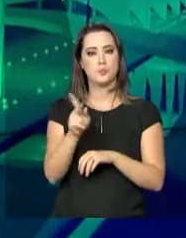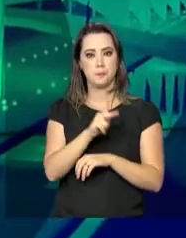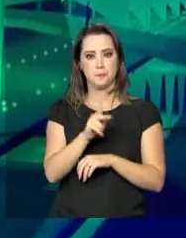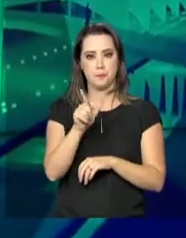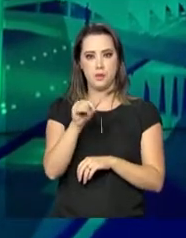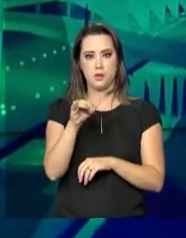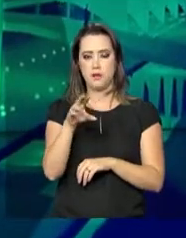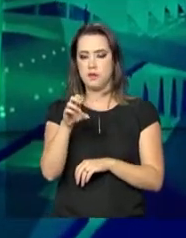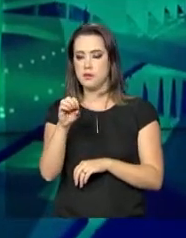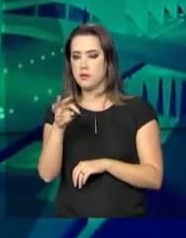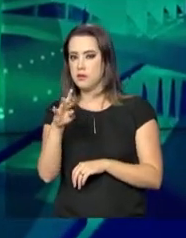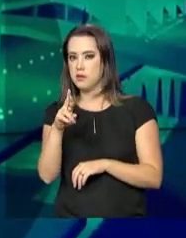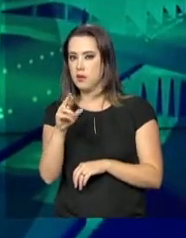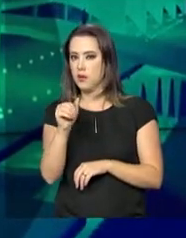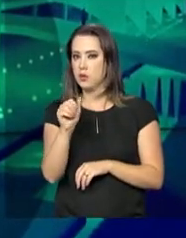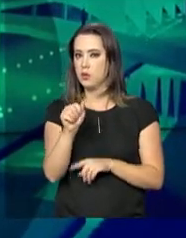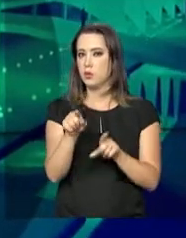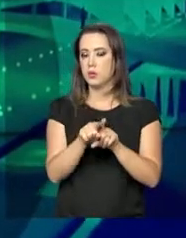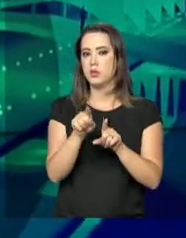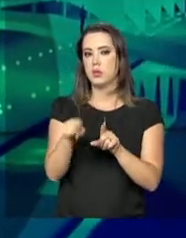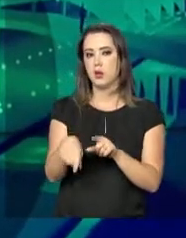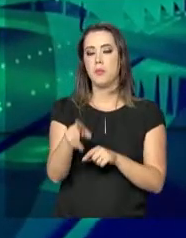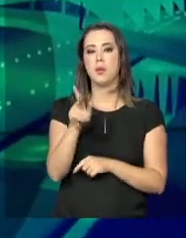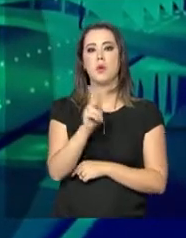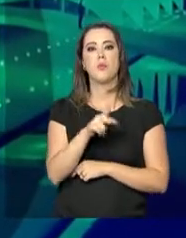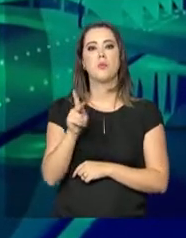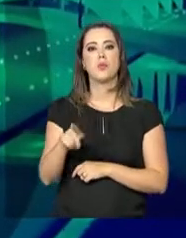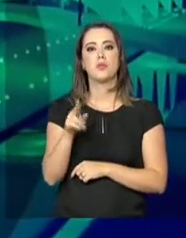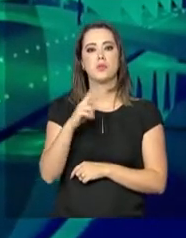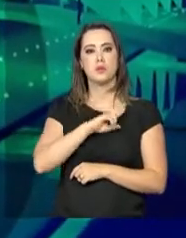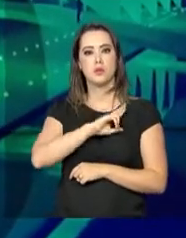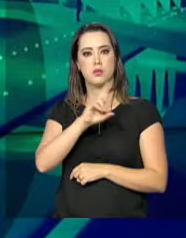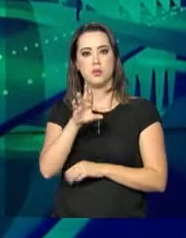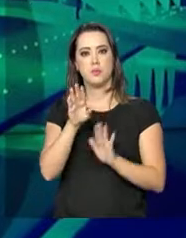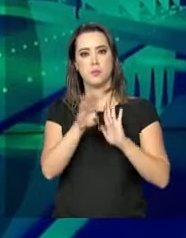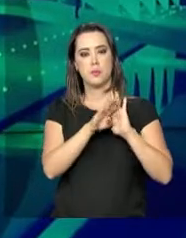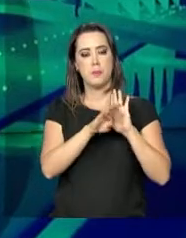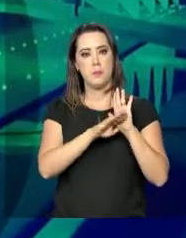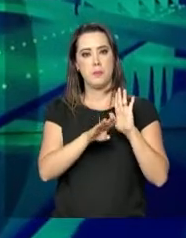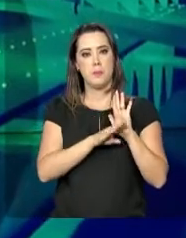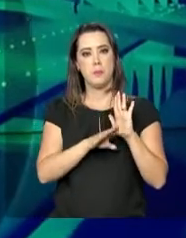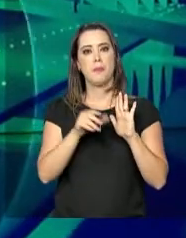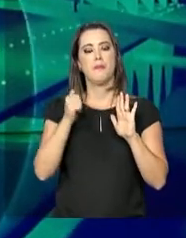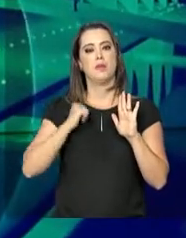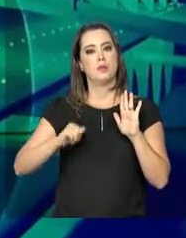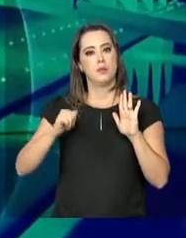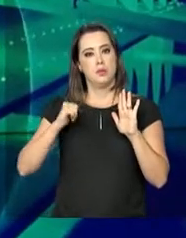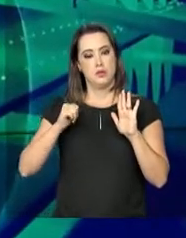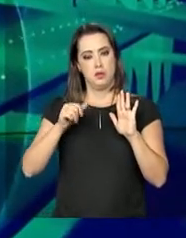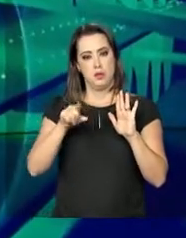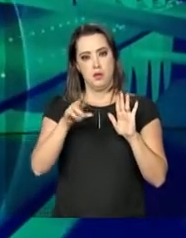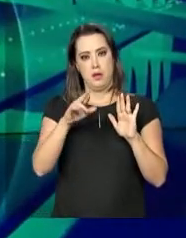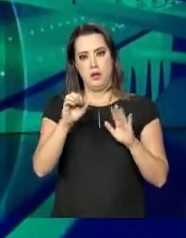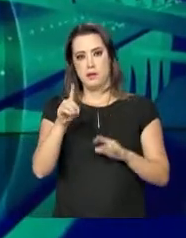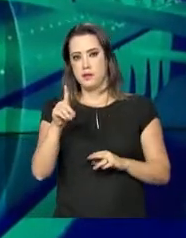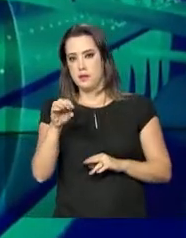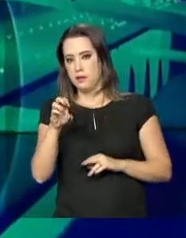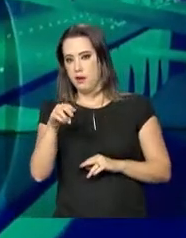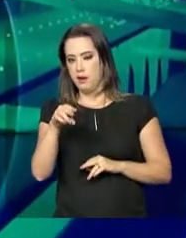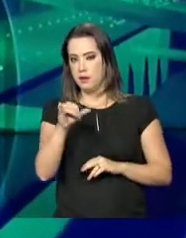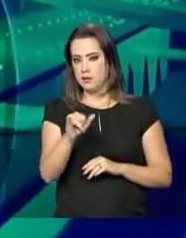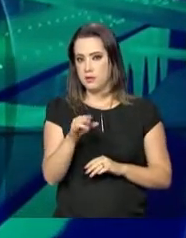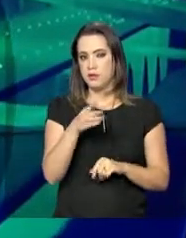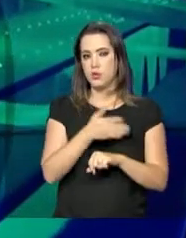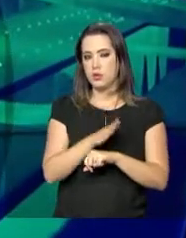benefício o docente da Instituição de Ensino Superior responsável pelo projeto de Residência Pedagógica. E também o